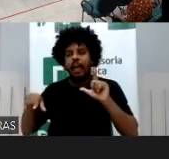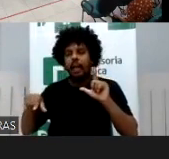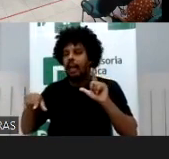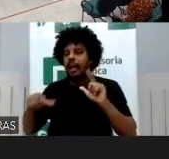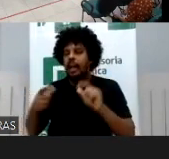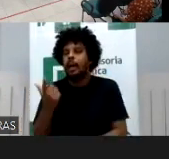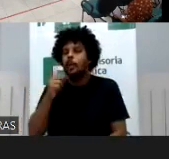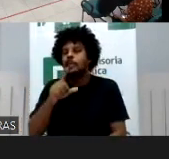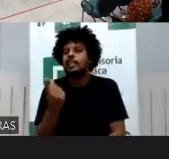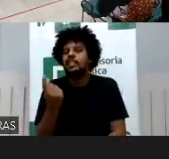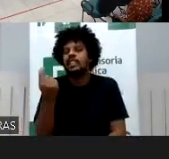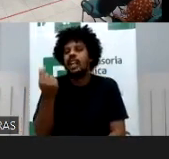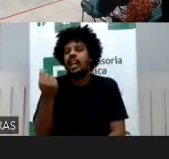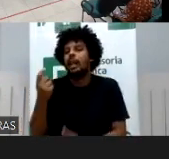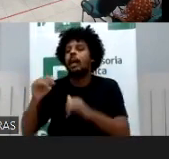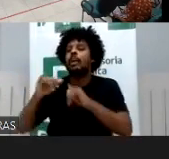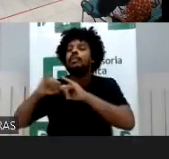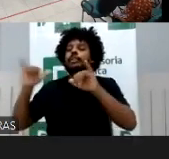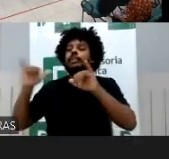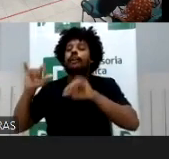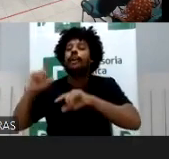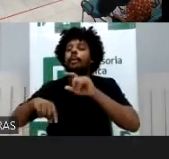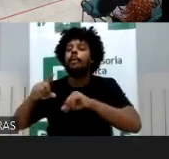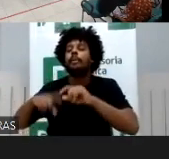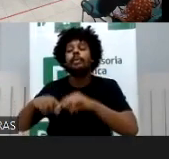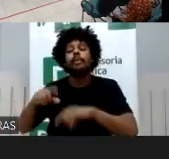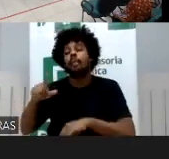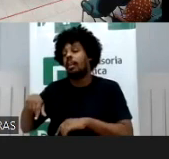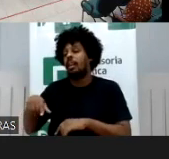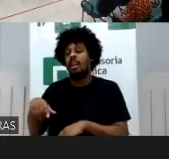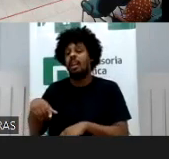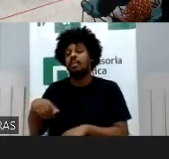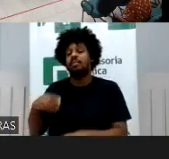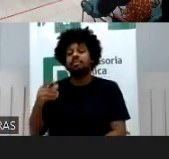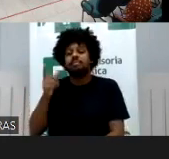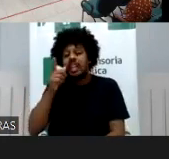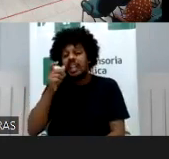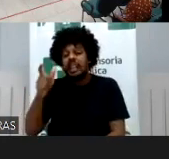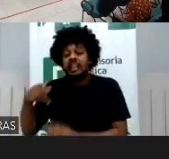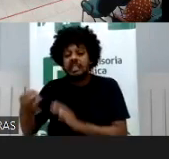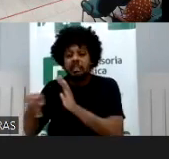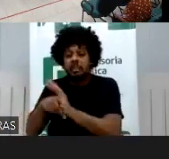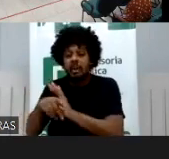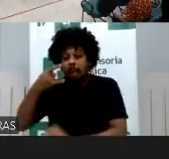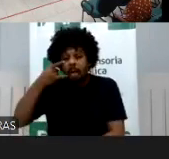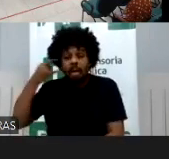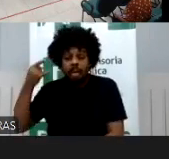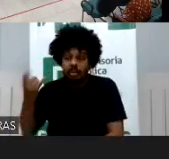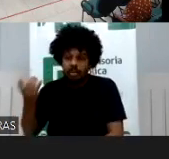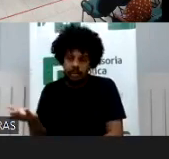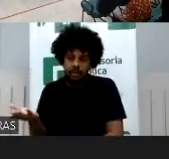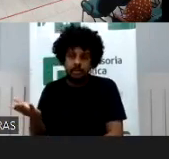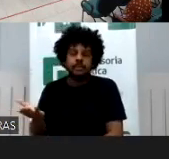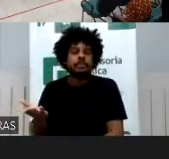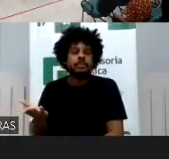nobre, sem levar em consideração que aquele indivíduo não opina naquela exposição, não sabe se ele vai querer ser um garoto de propaganda. Sandy,